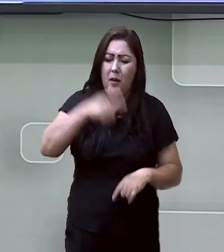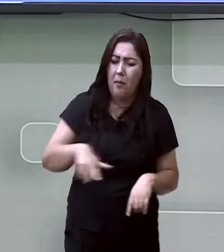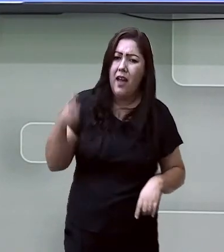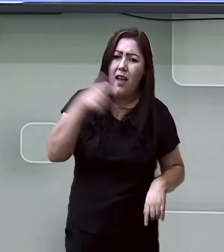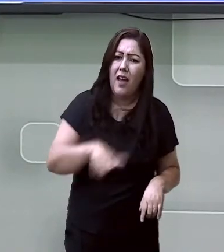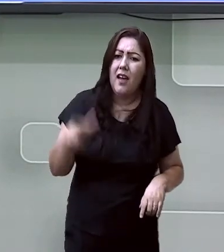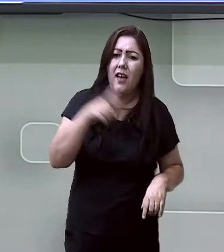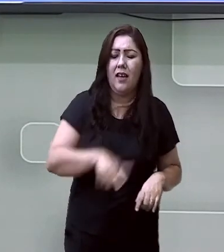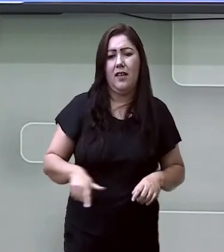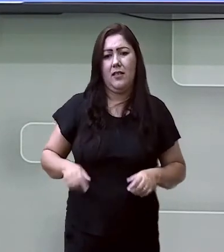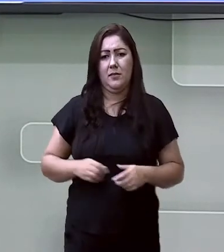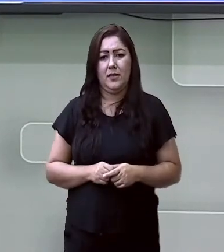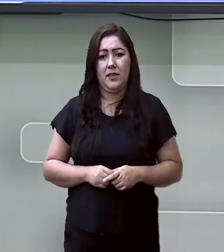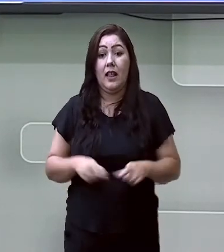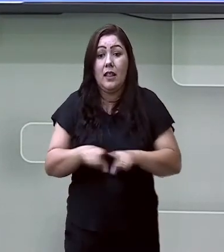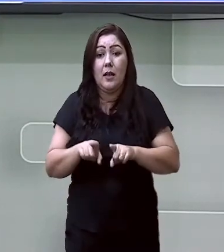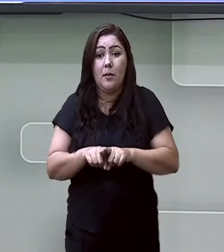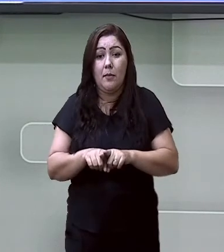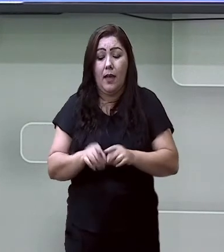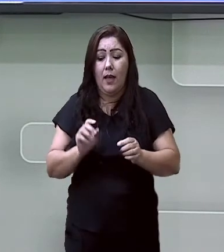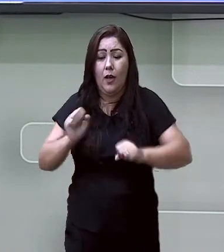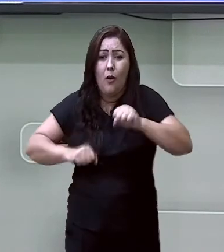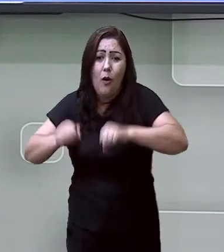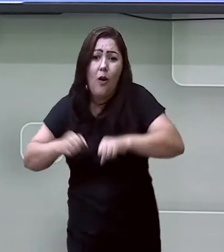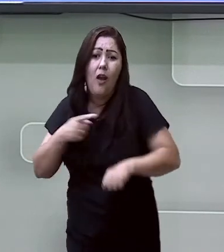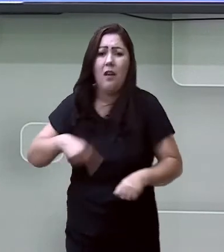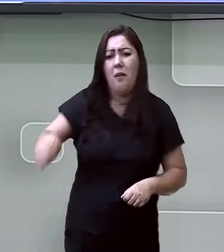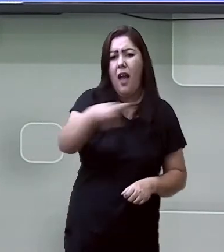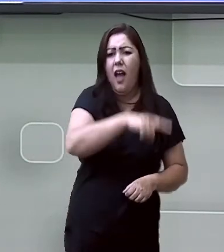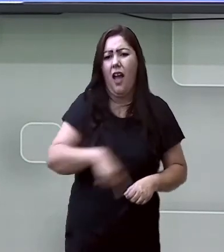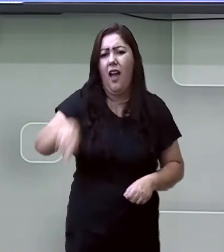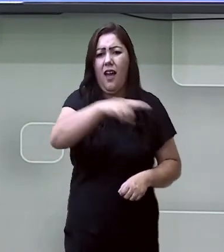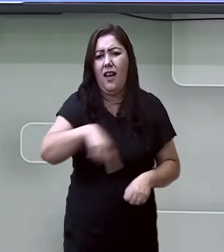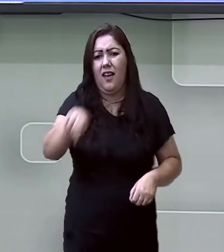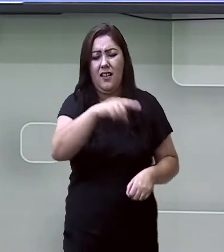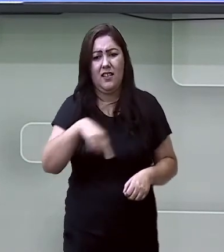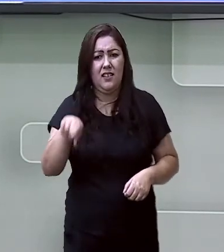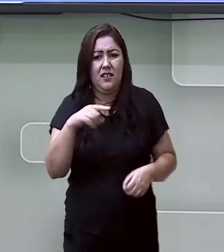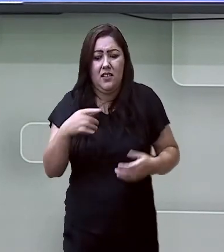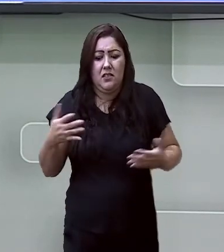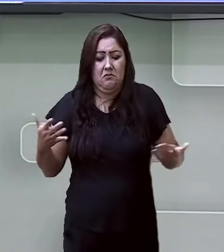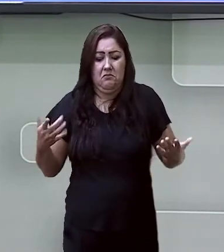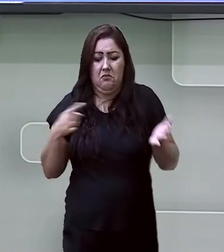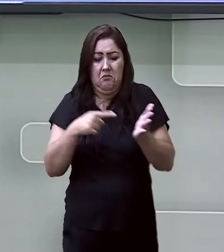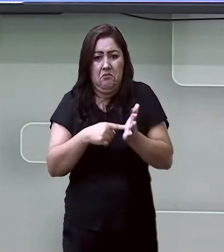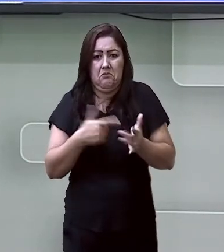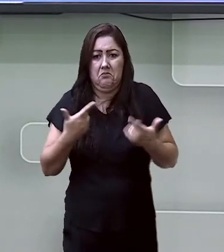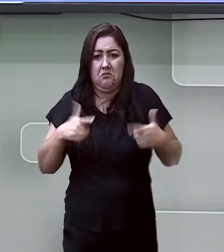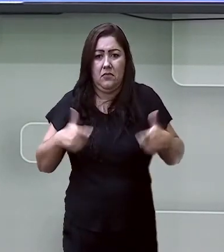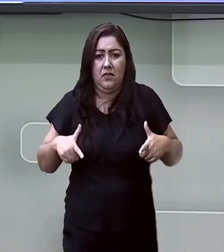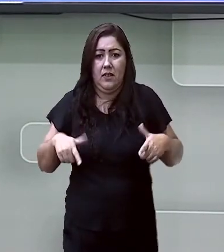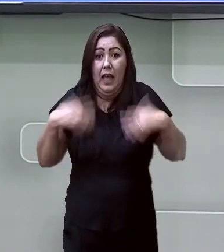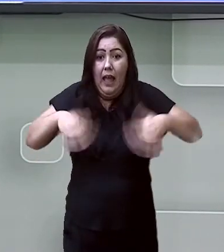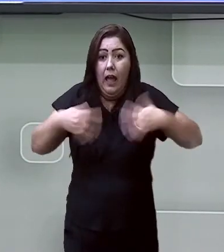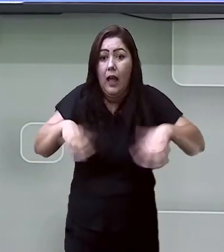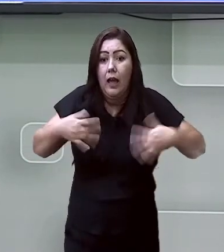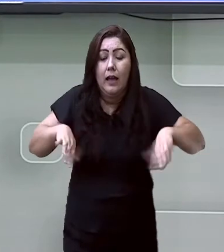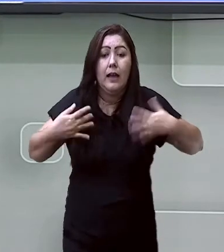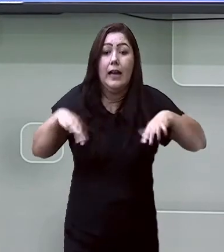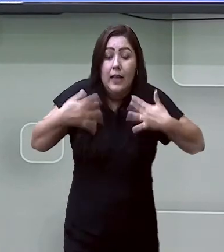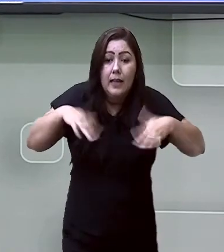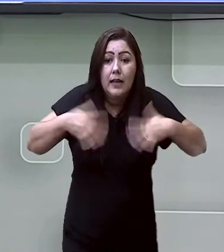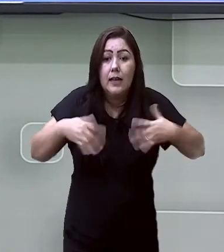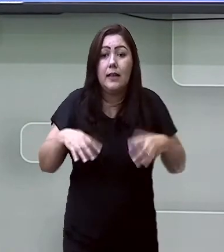correr de um lado para o outro, pular ou rodar sem sentido. Abanar as mãos ou dar